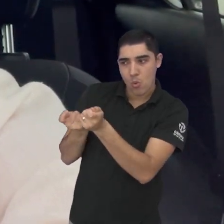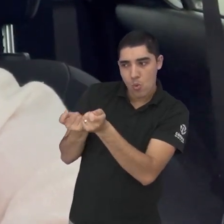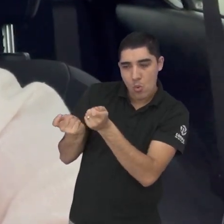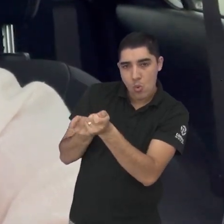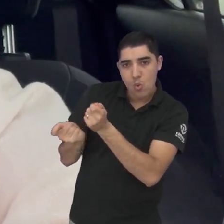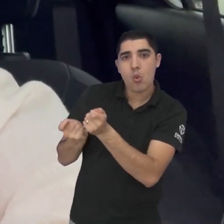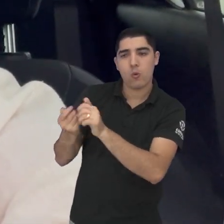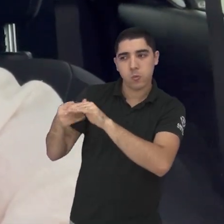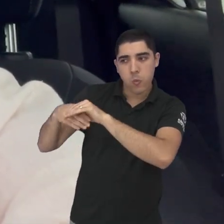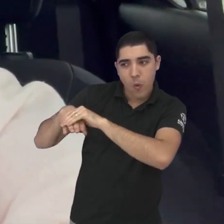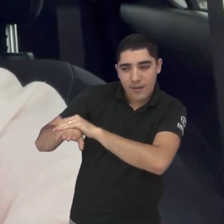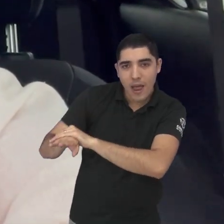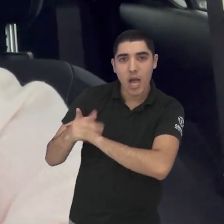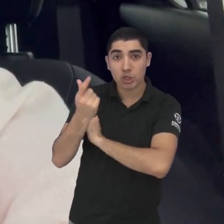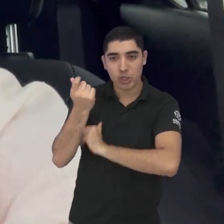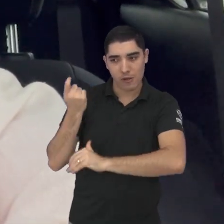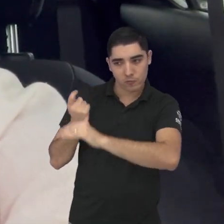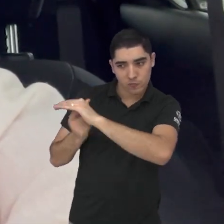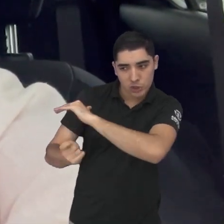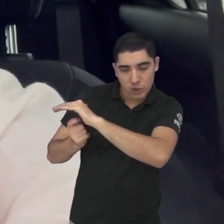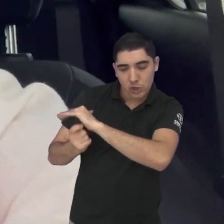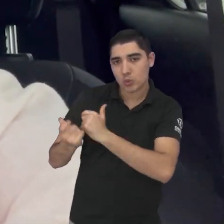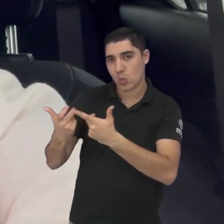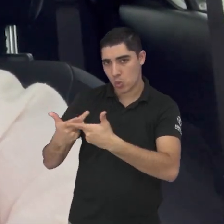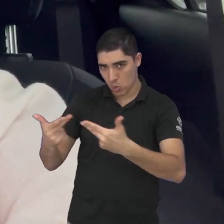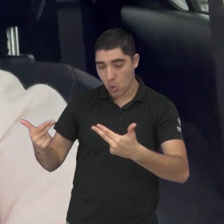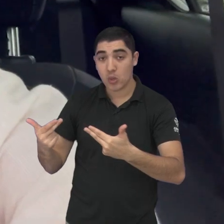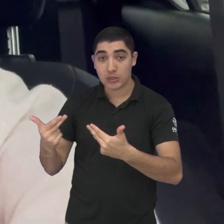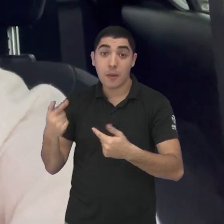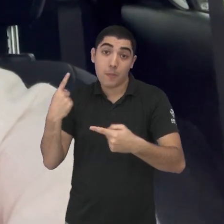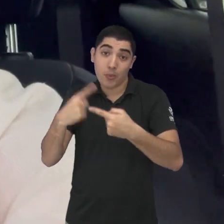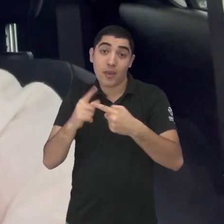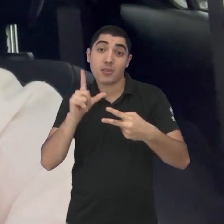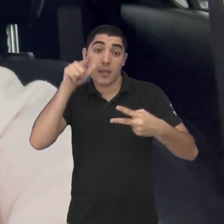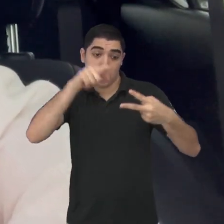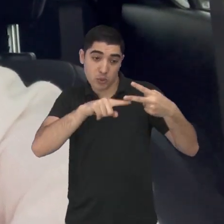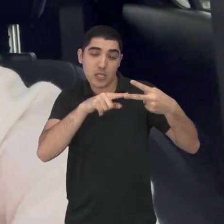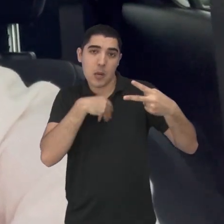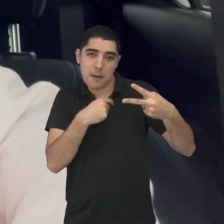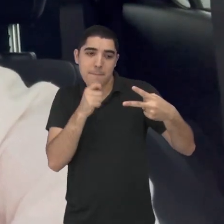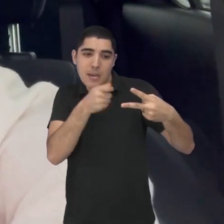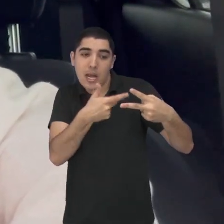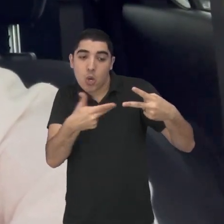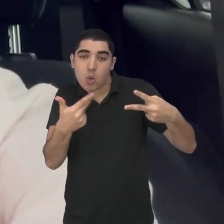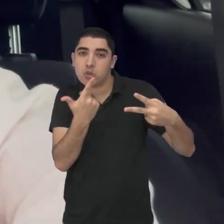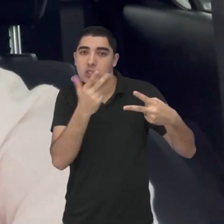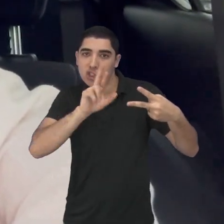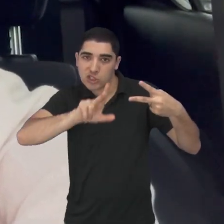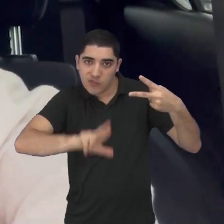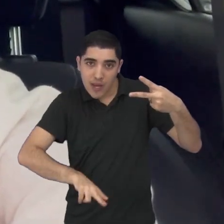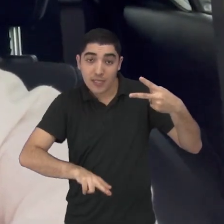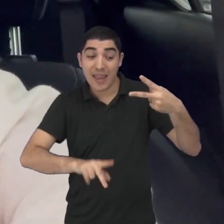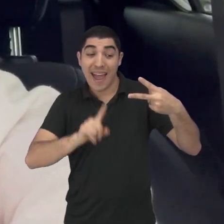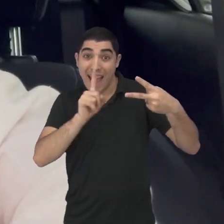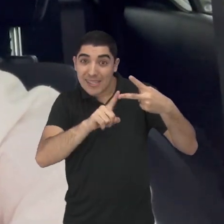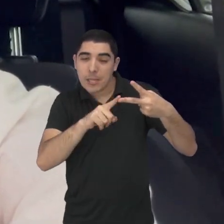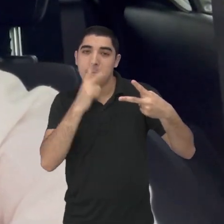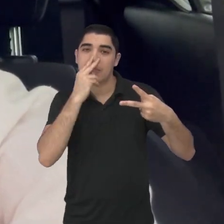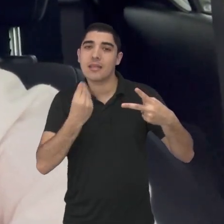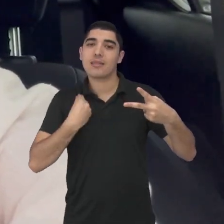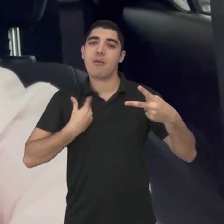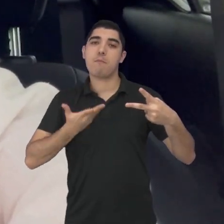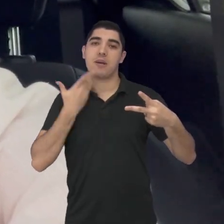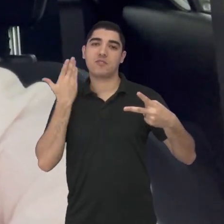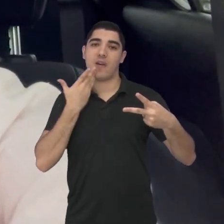fazer uma reserva para determinados pontos específicos que você quer na segunda vez foi um pouco mais fácil nesse